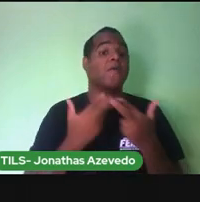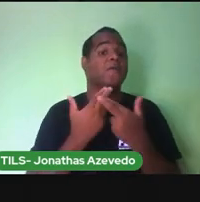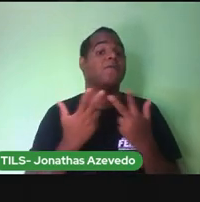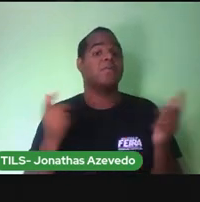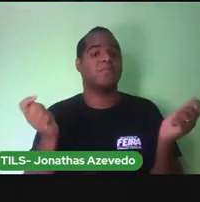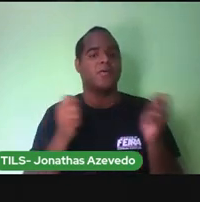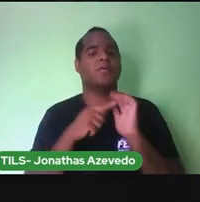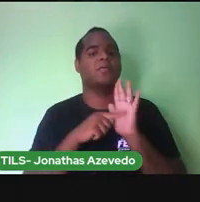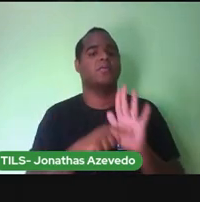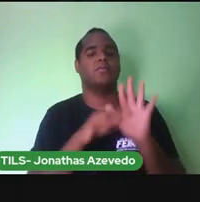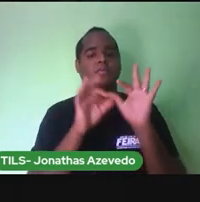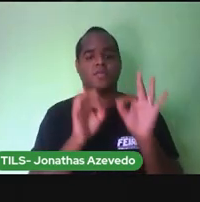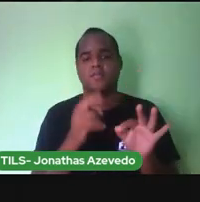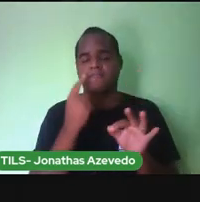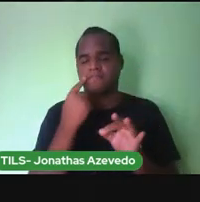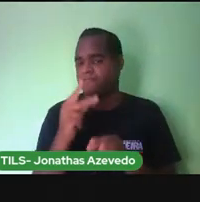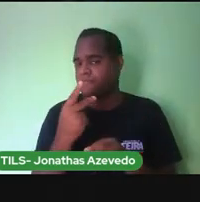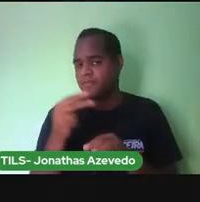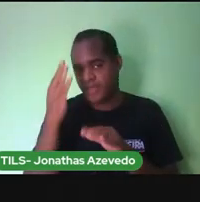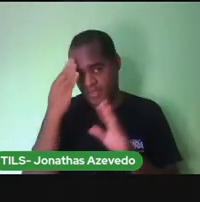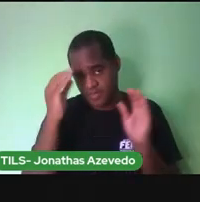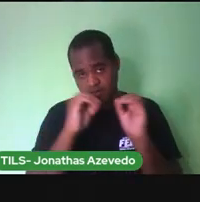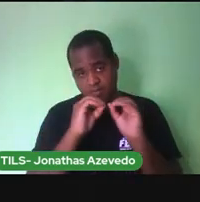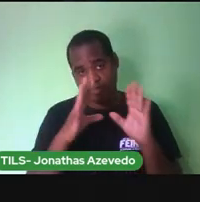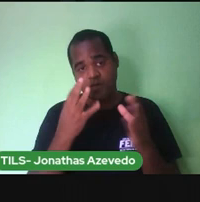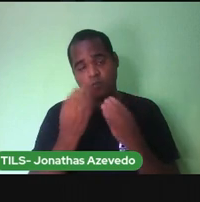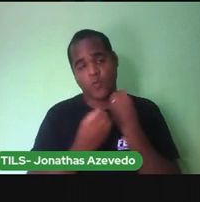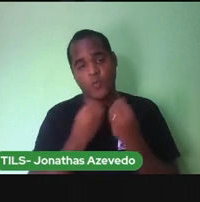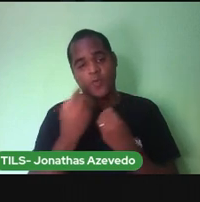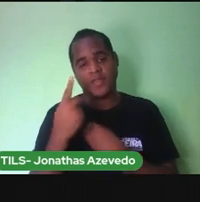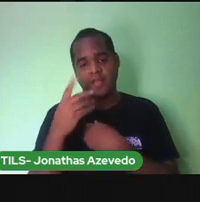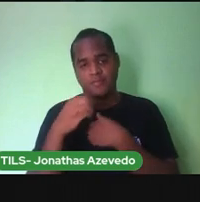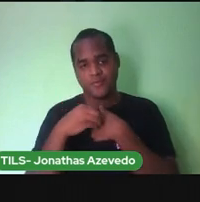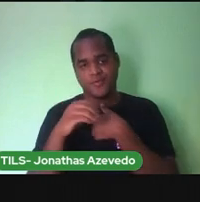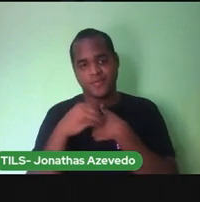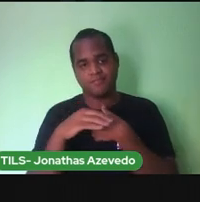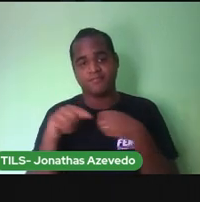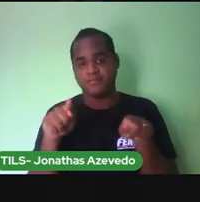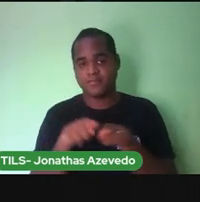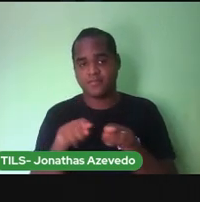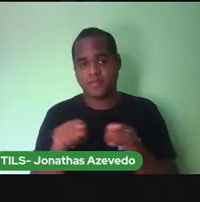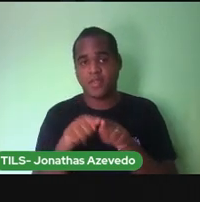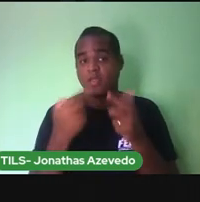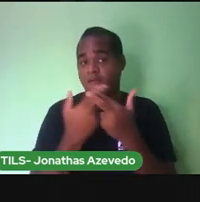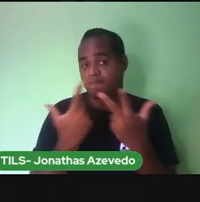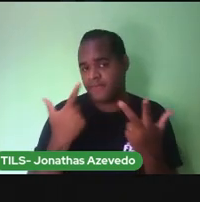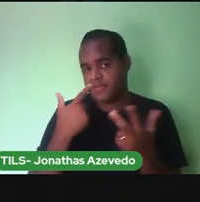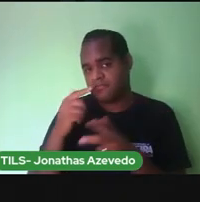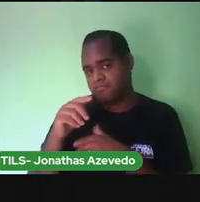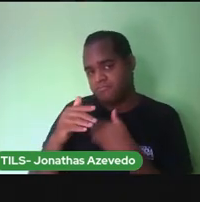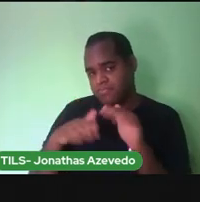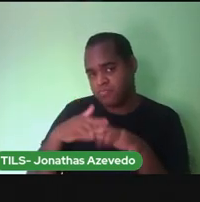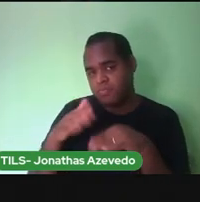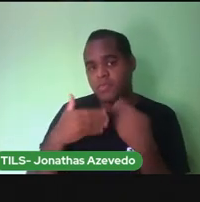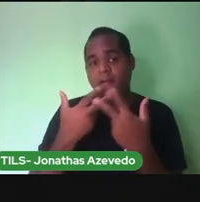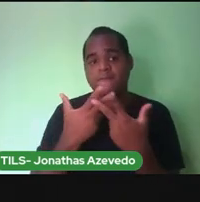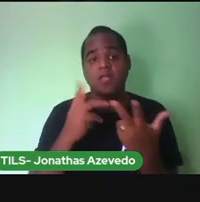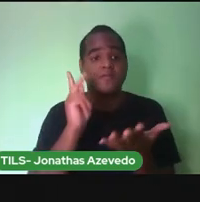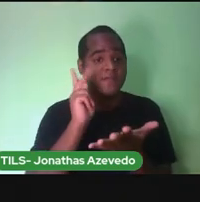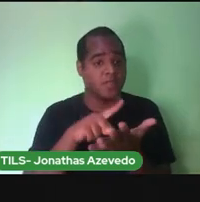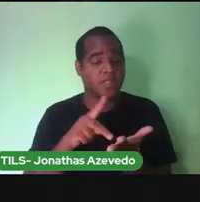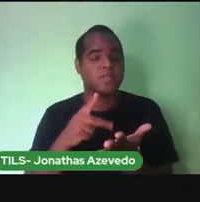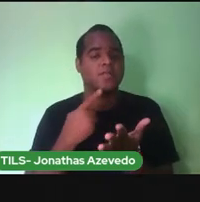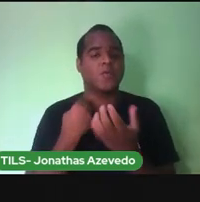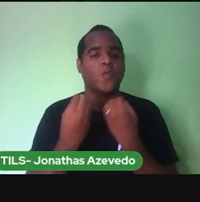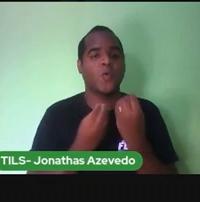A entender A atividade E a te orientar E lá Tem o passo a passo Todo direitinho De